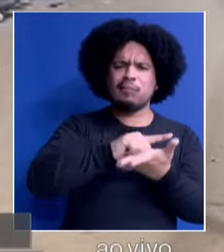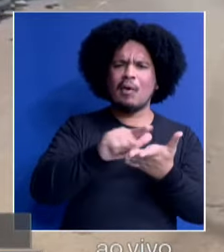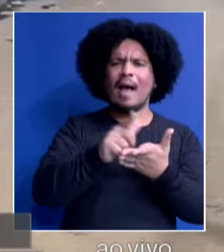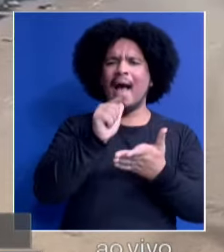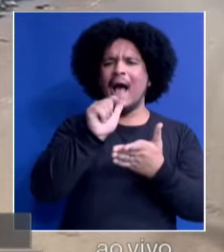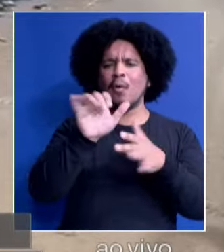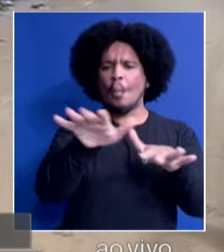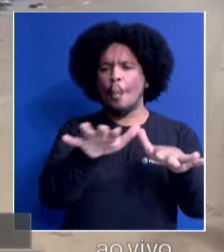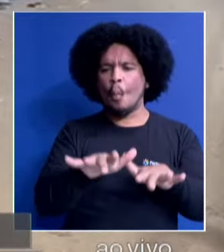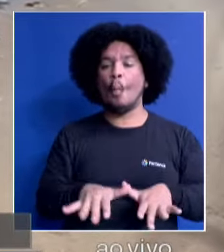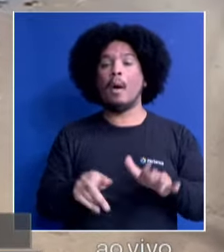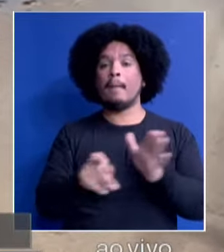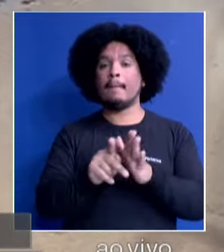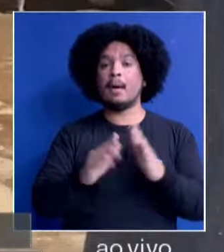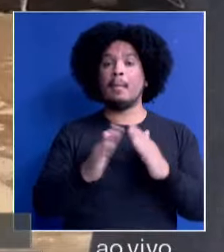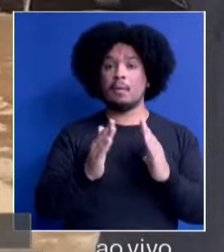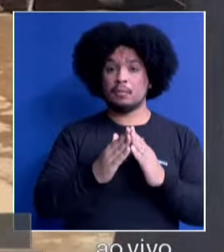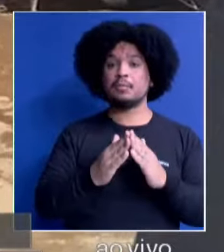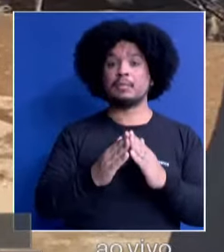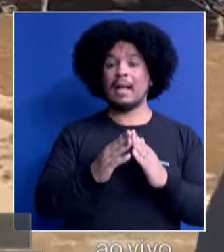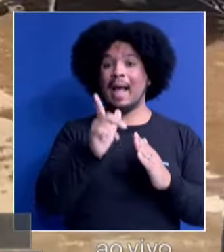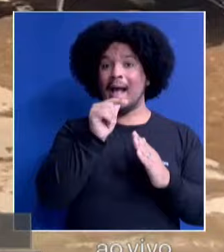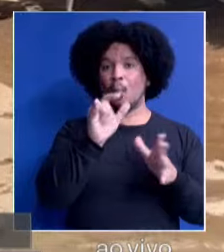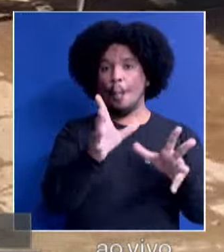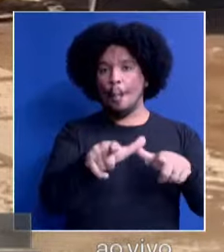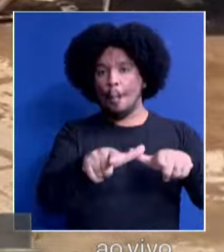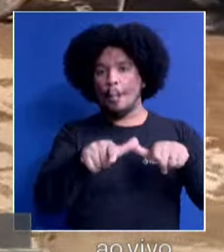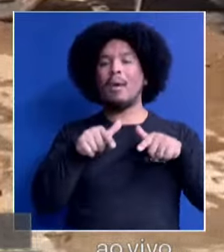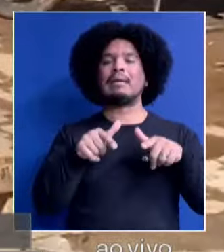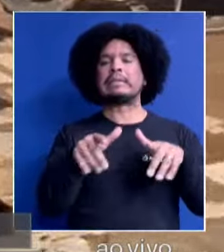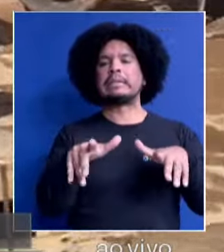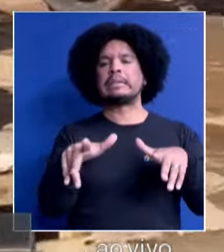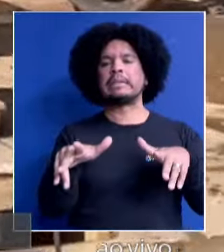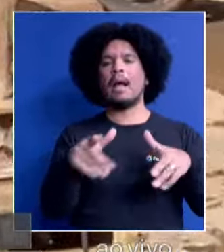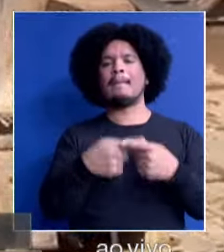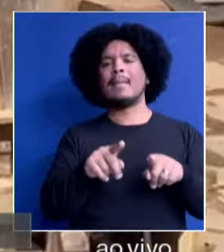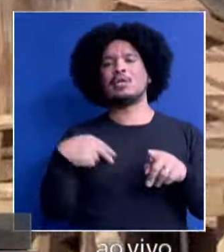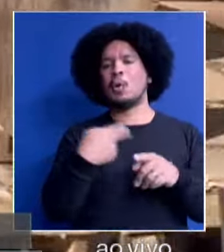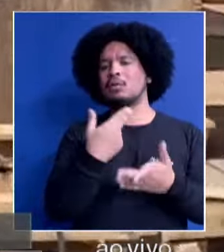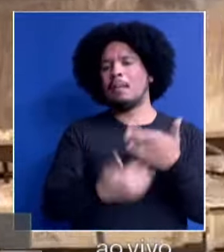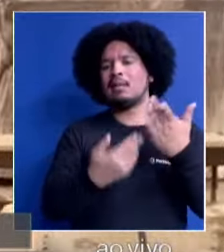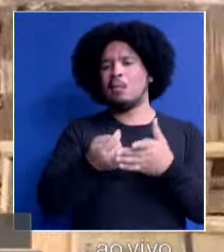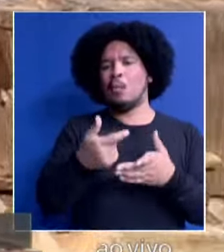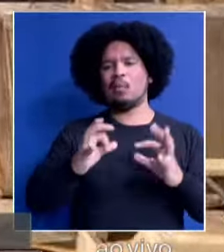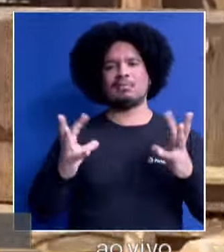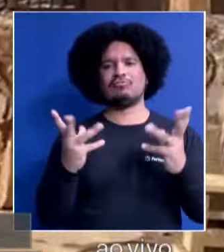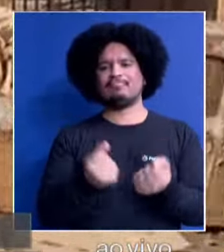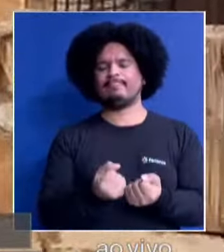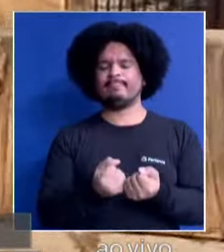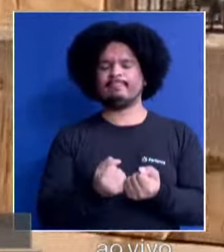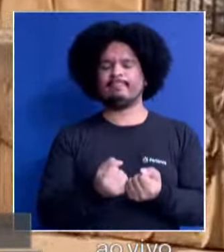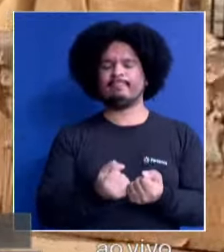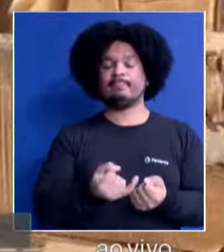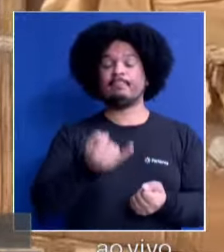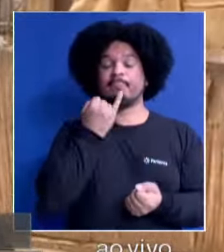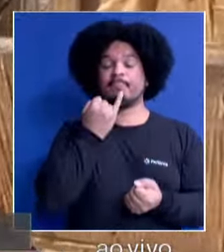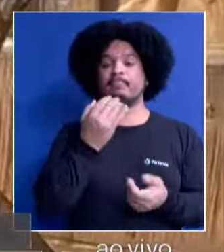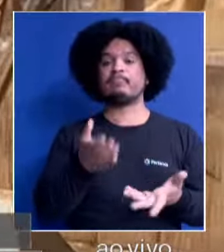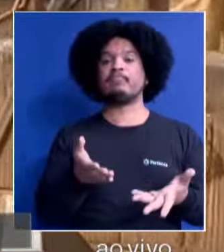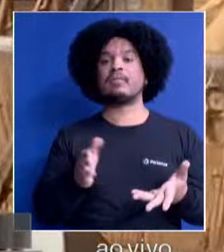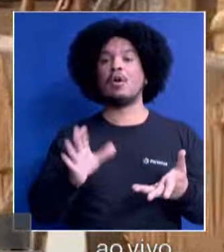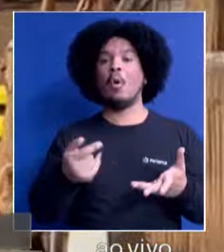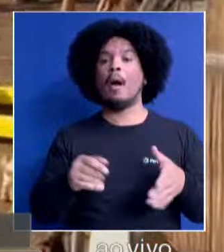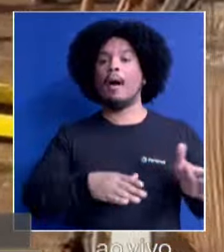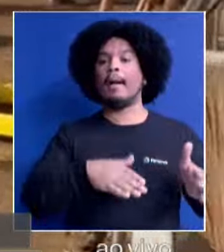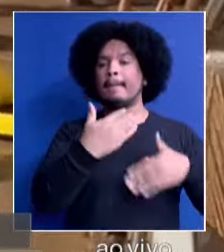residência? Isso, a água não está mais lá dentro da residência, mas, infelizmente, a gente perdeu quase tudo, né? Então, agora está o processo de